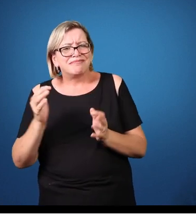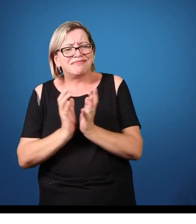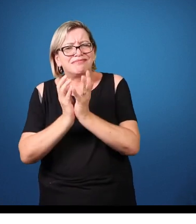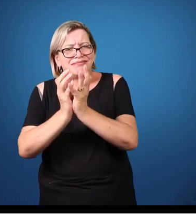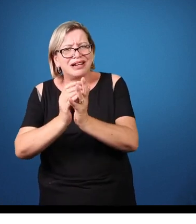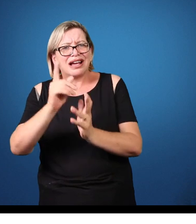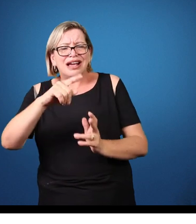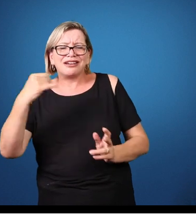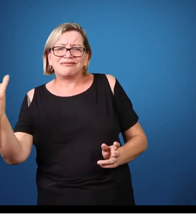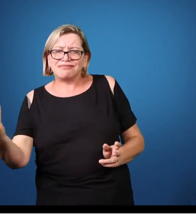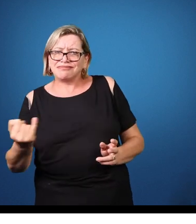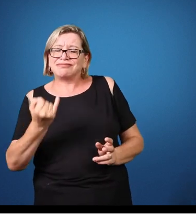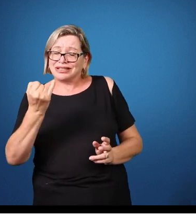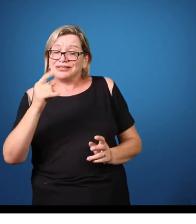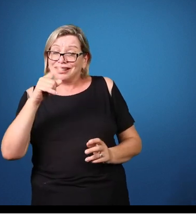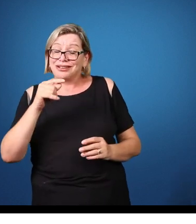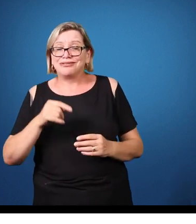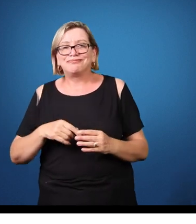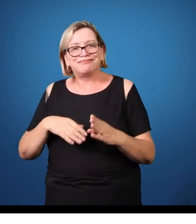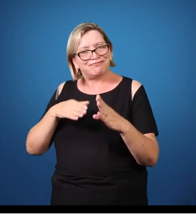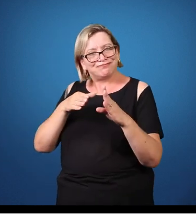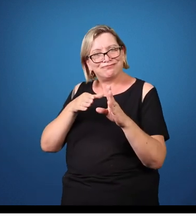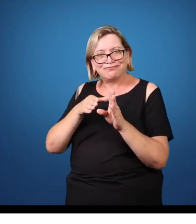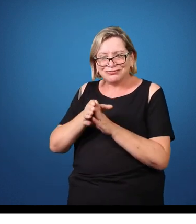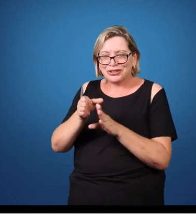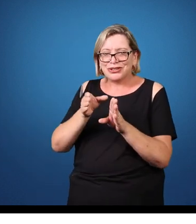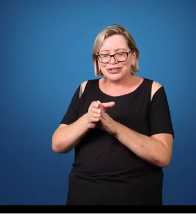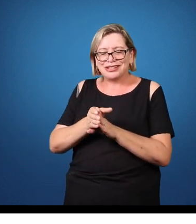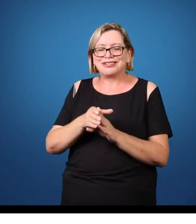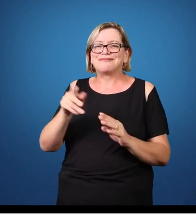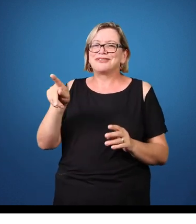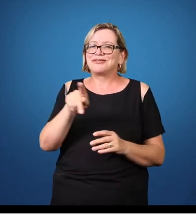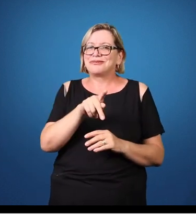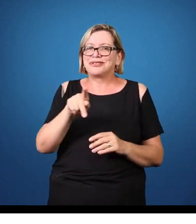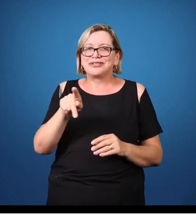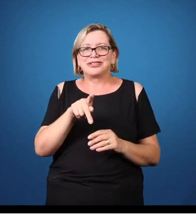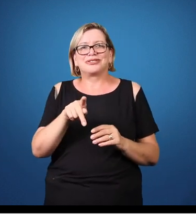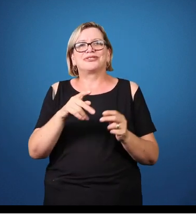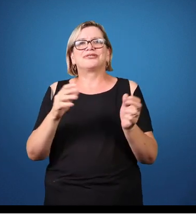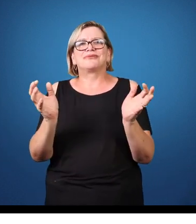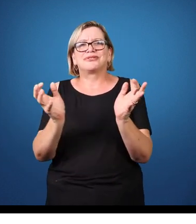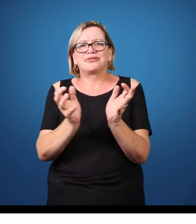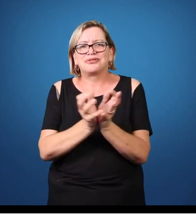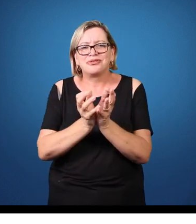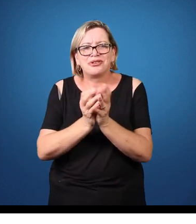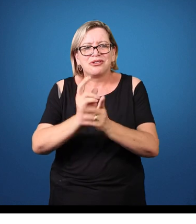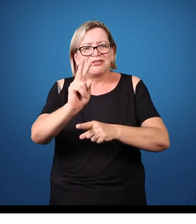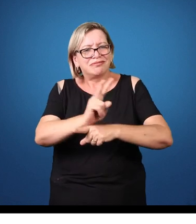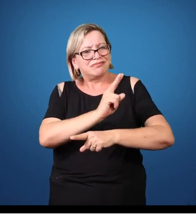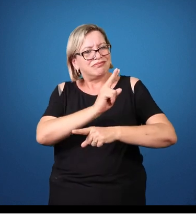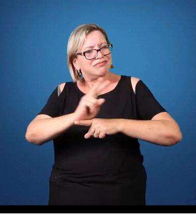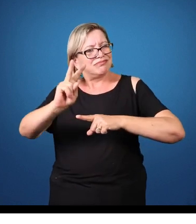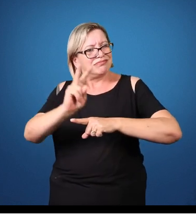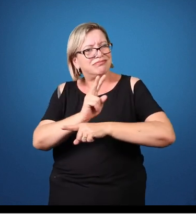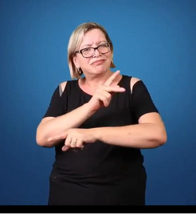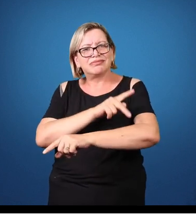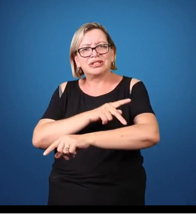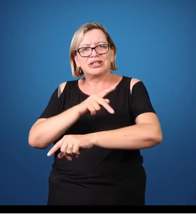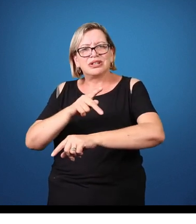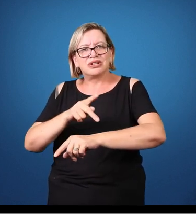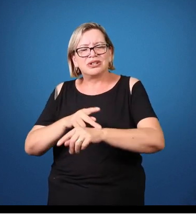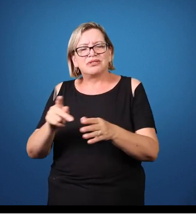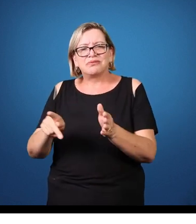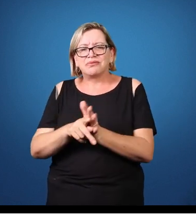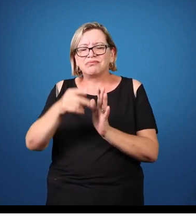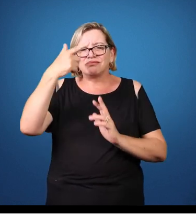as equipes, enfim, que cuidam de aspectos pedagógicos da vida do aluno. Alguma recomendação final sobre essa